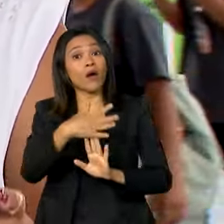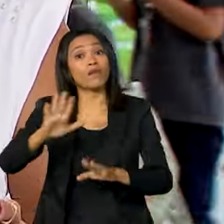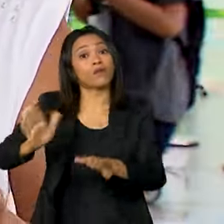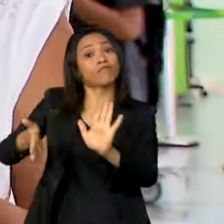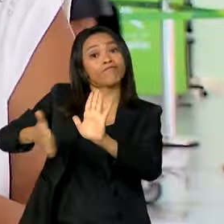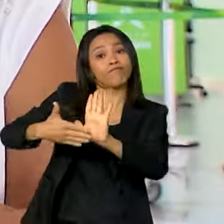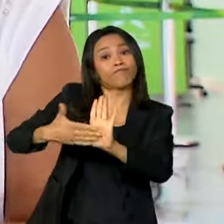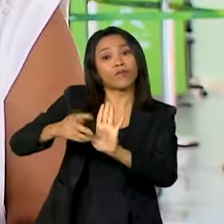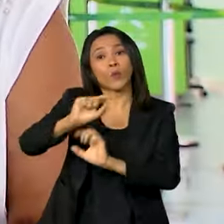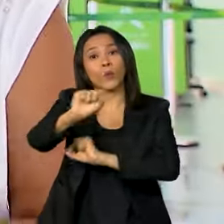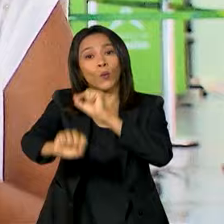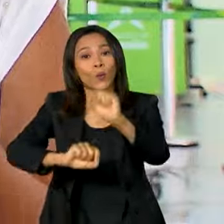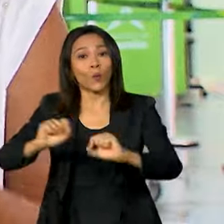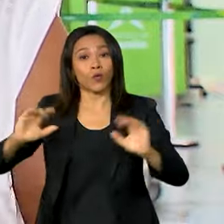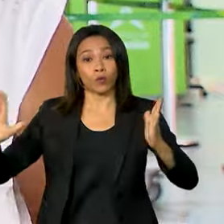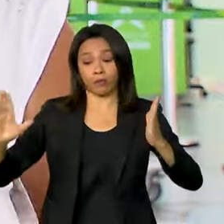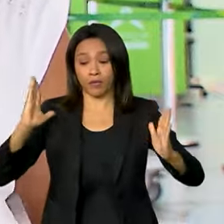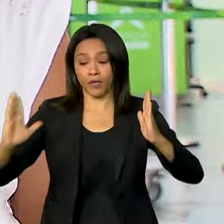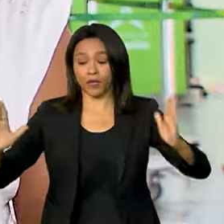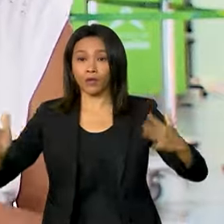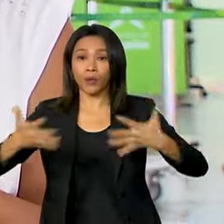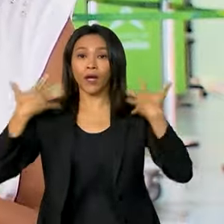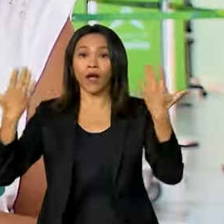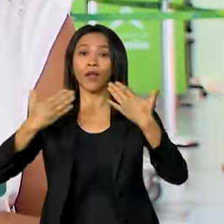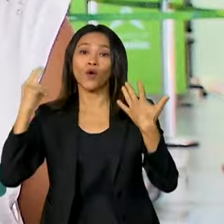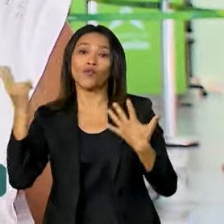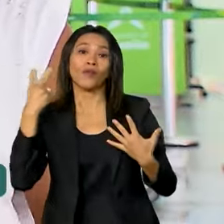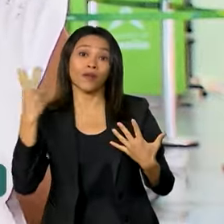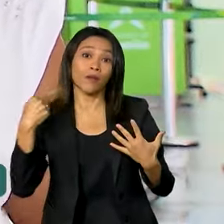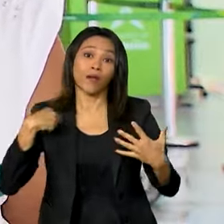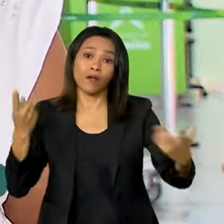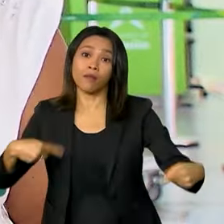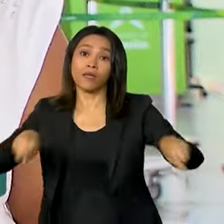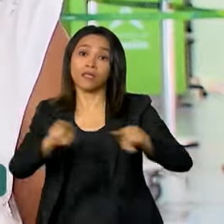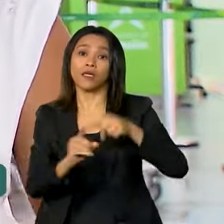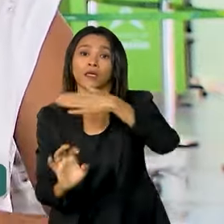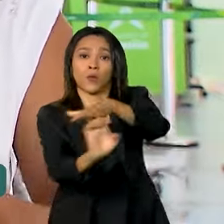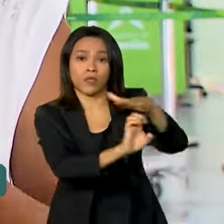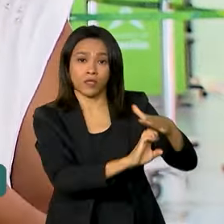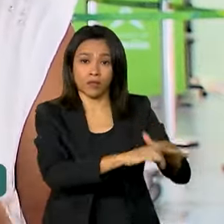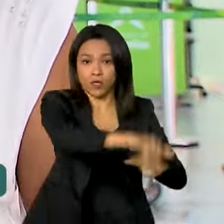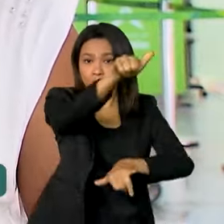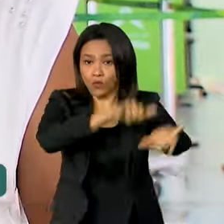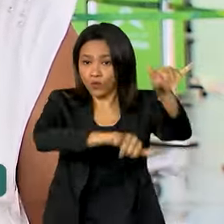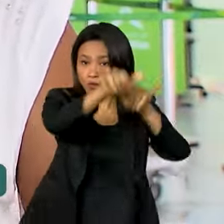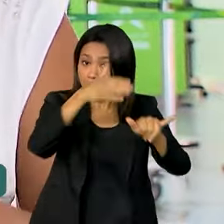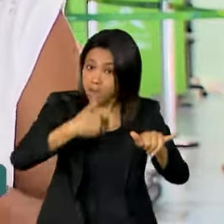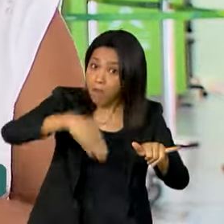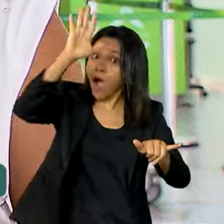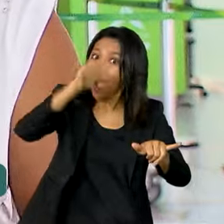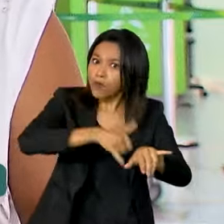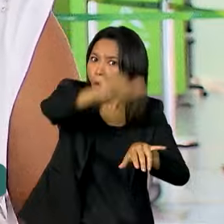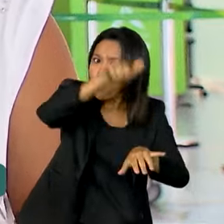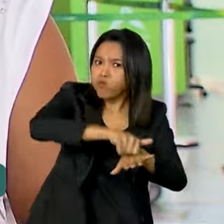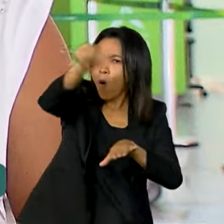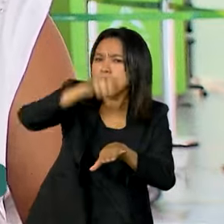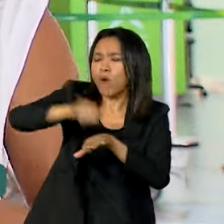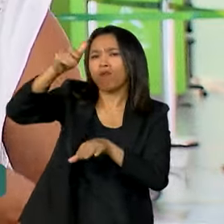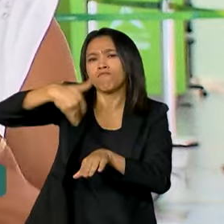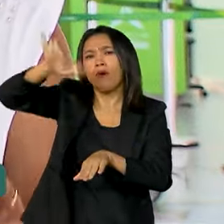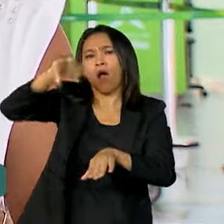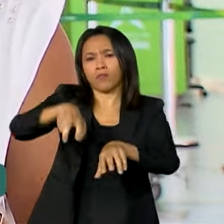focadas no verão, em parceria com as companhias aéreas. Serão mais voos, com mais